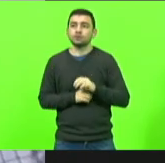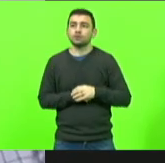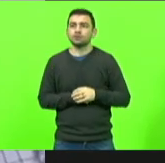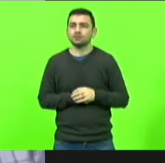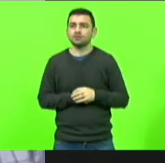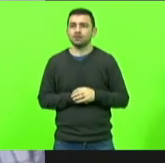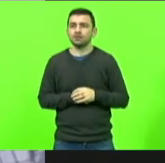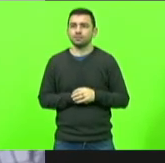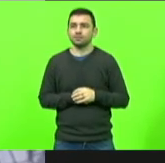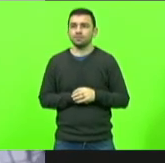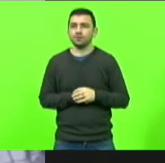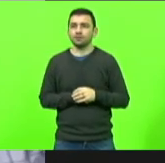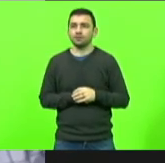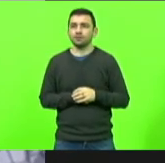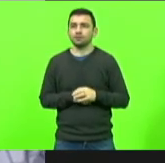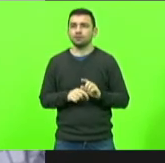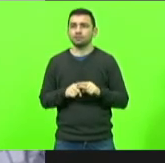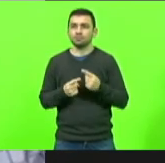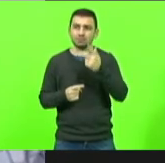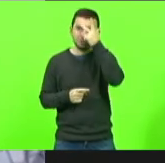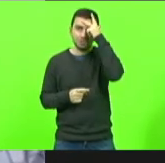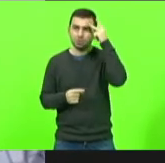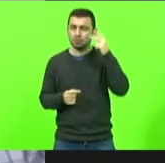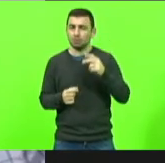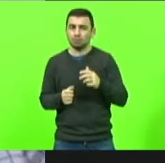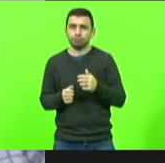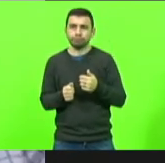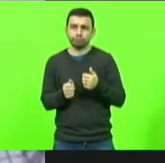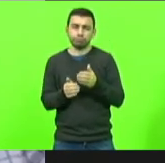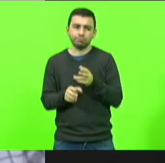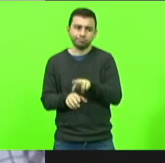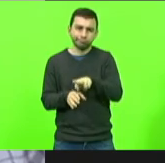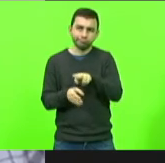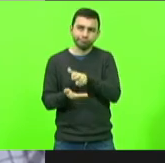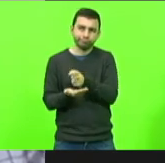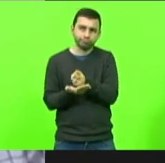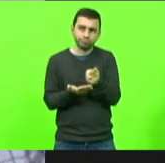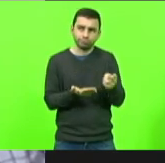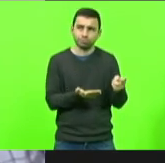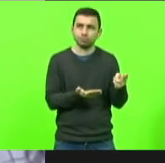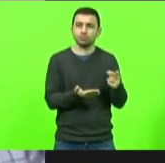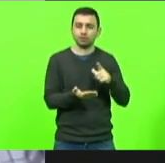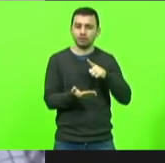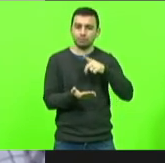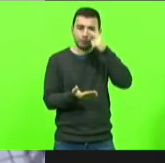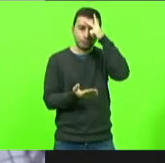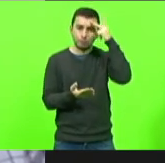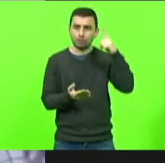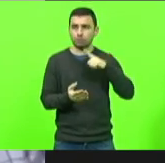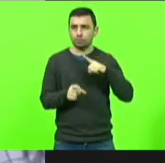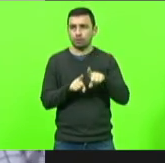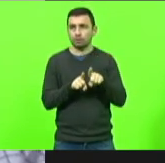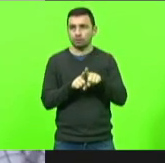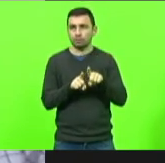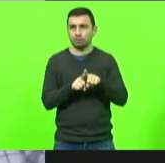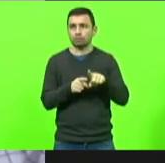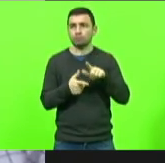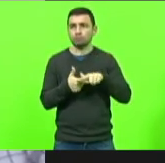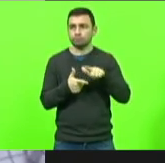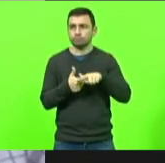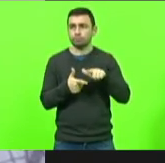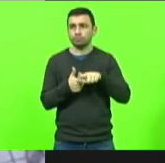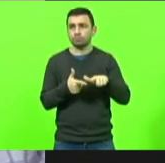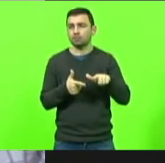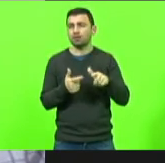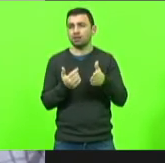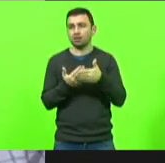pessoas entubadas e essas pessoas comentam hoje tiveram a